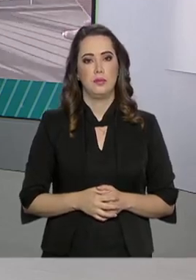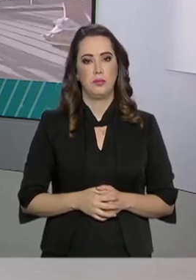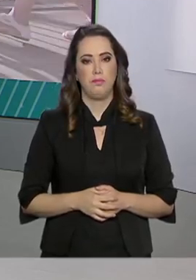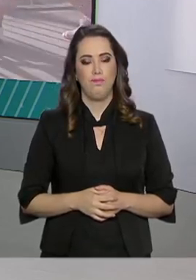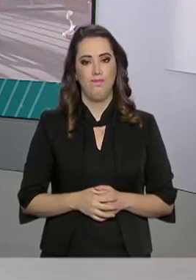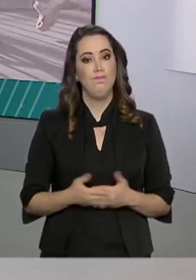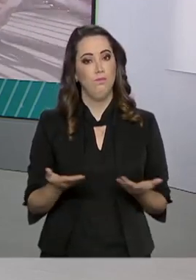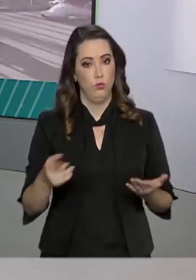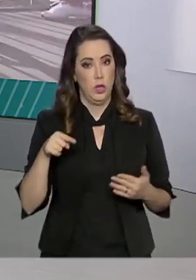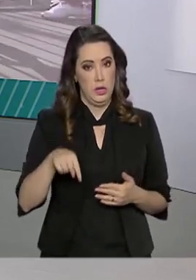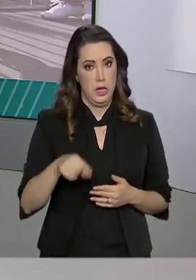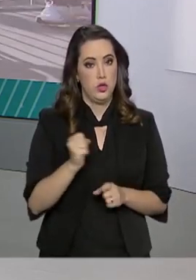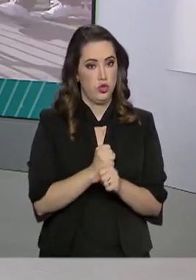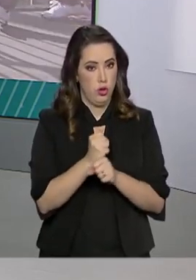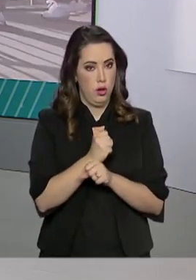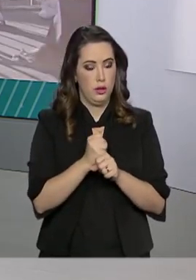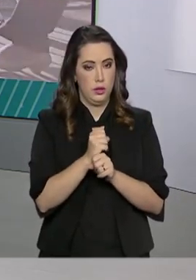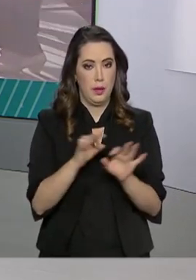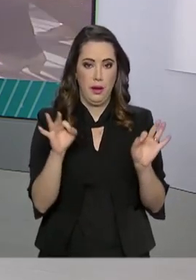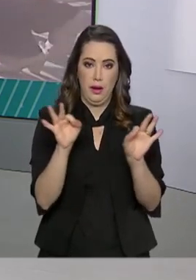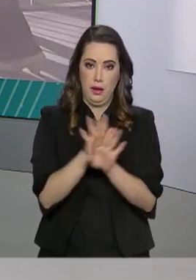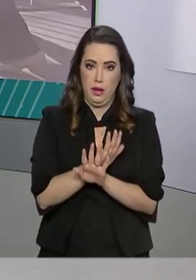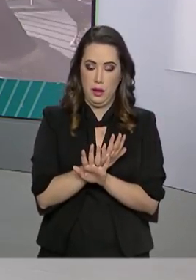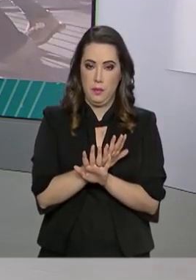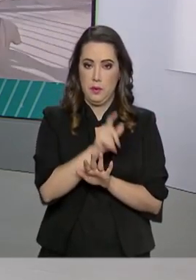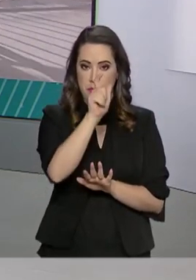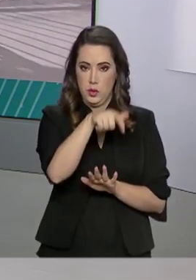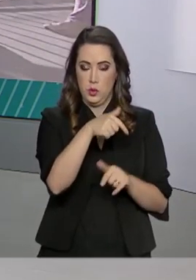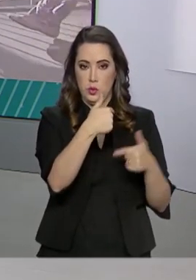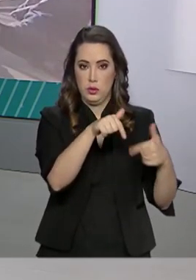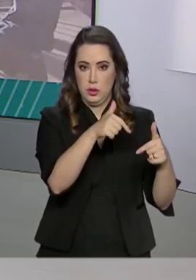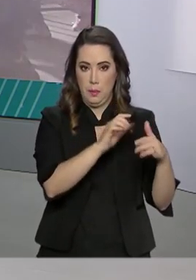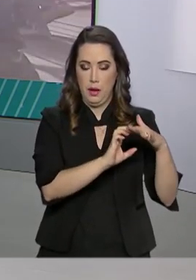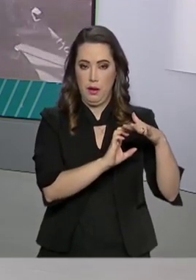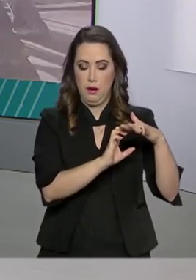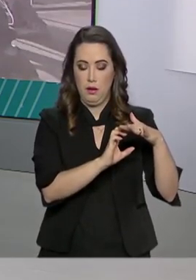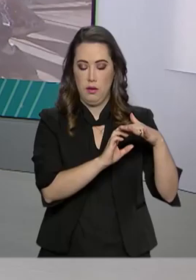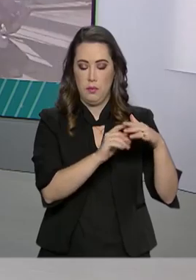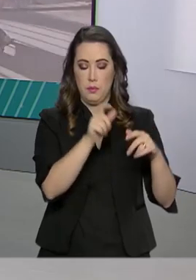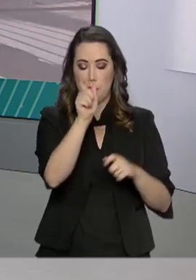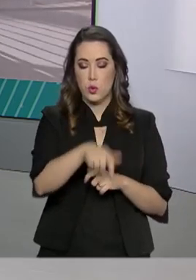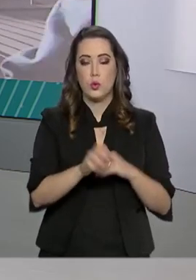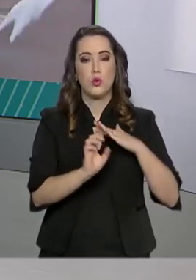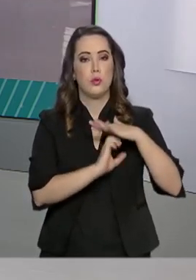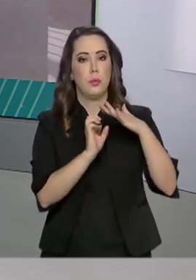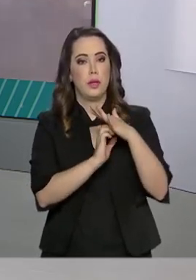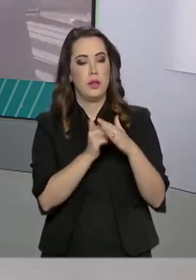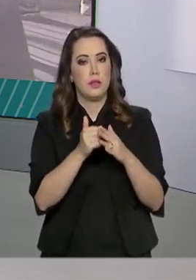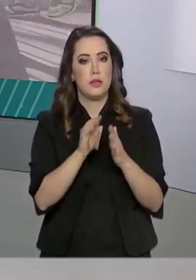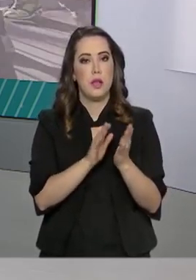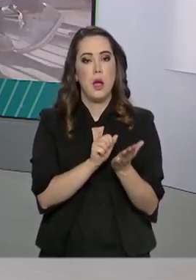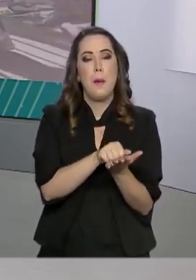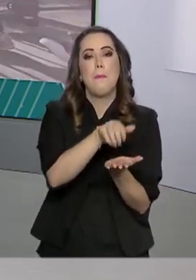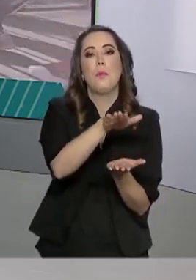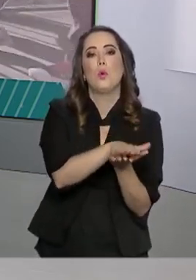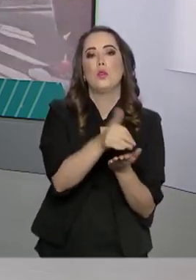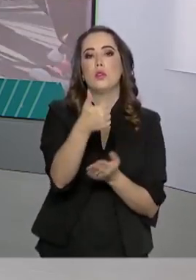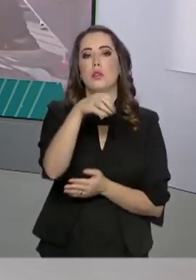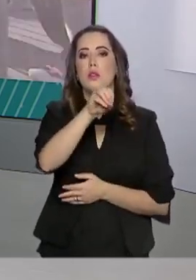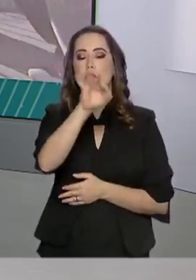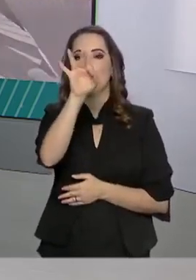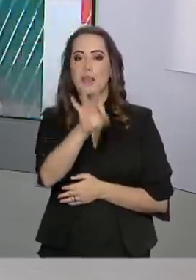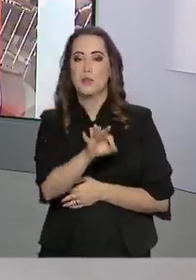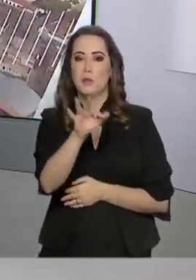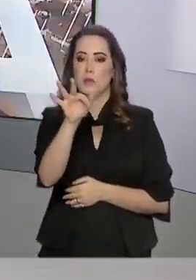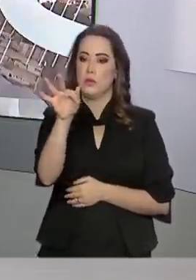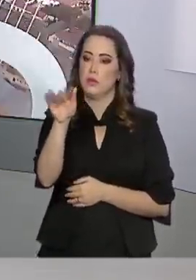Olha, e a partir desse ano acaba para os empregadores a multa adicional de 10% do FGTS em casos de